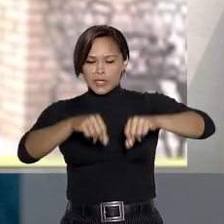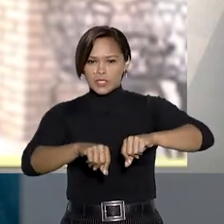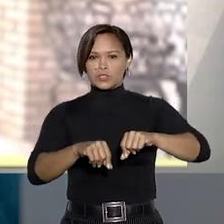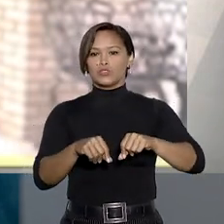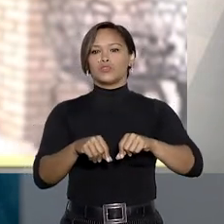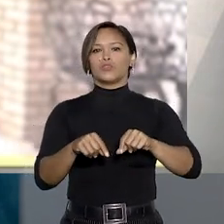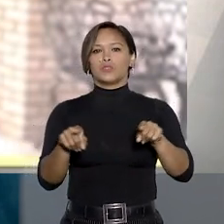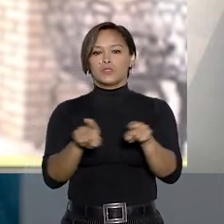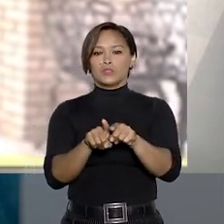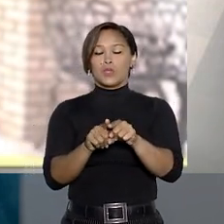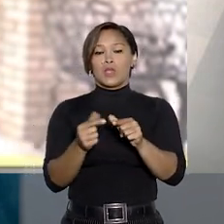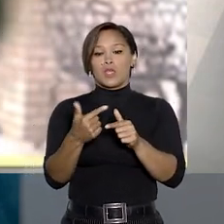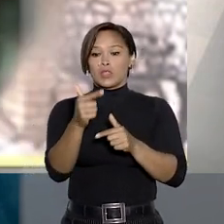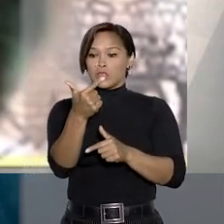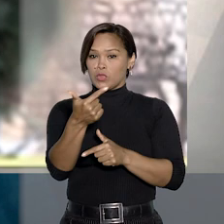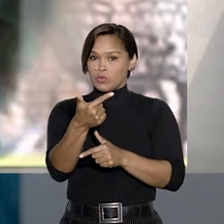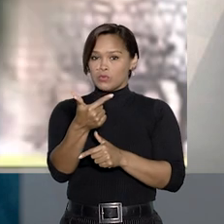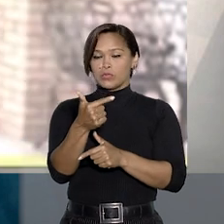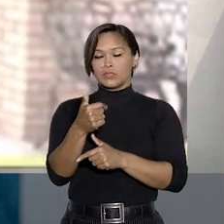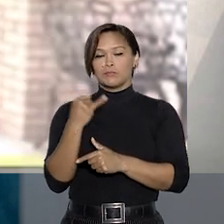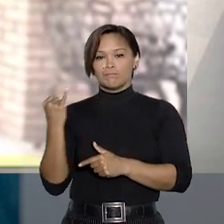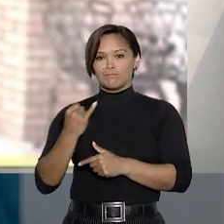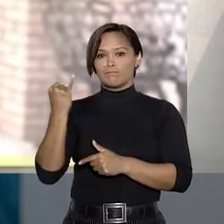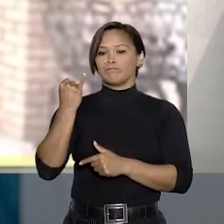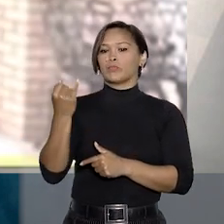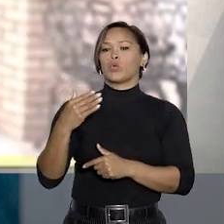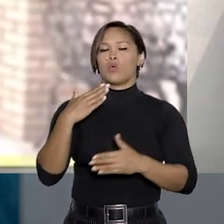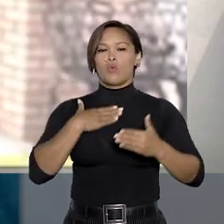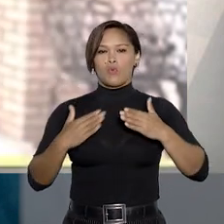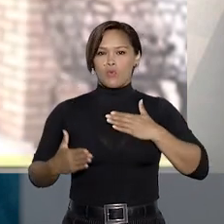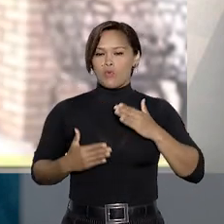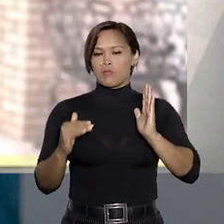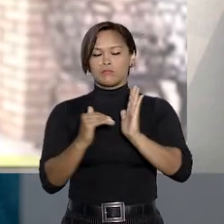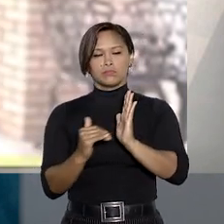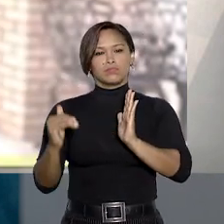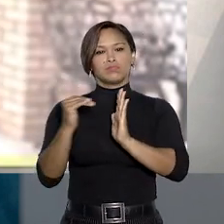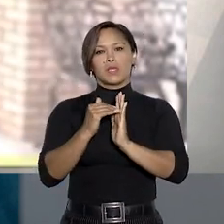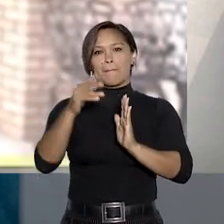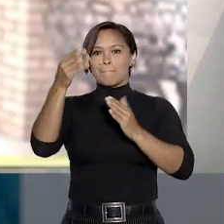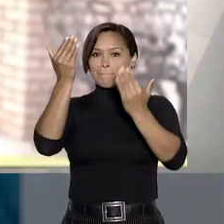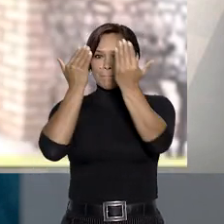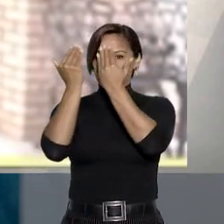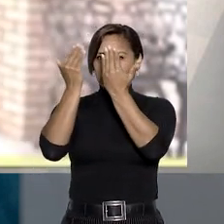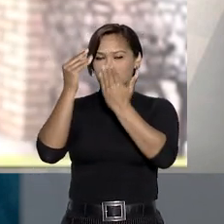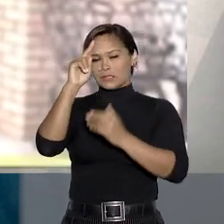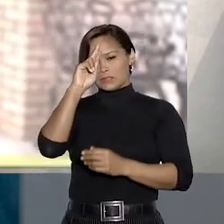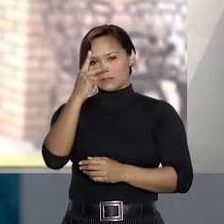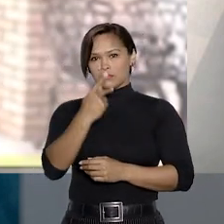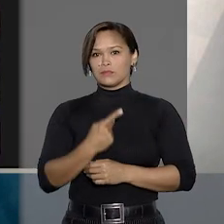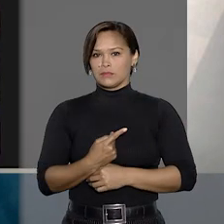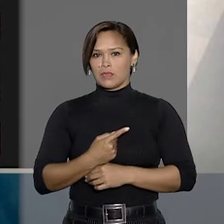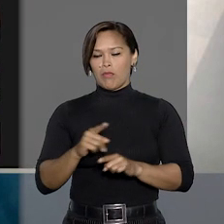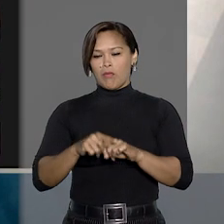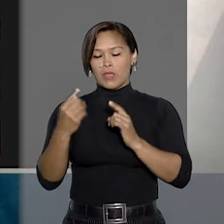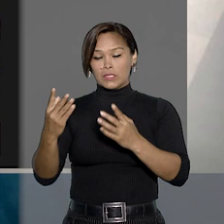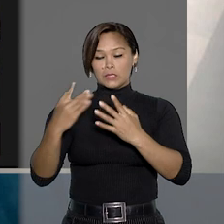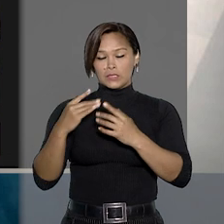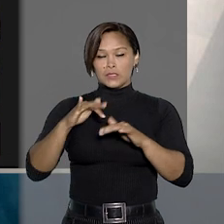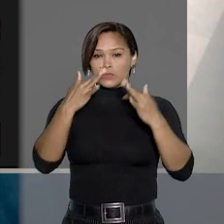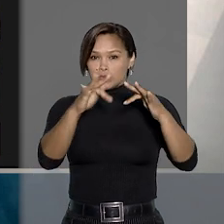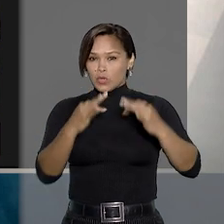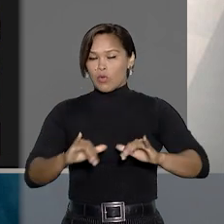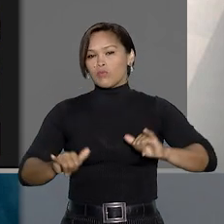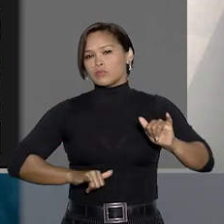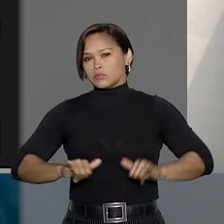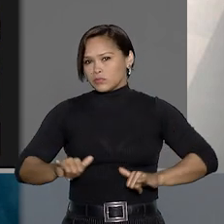estético, a perda de dois importantes membros do corpo atinge a integridade psíquica do ser humano, trazendo-lhe